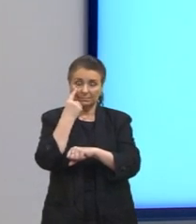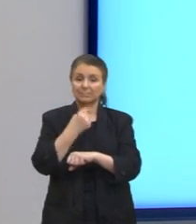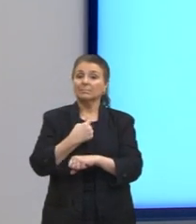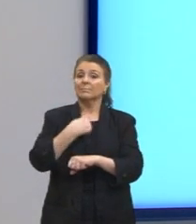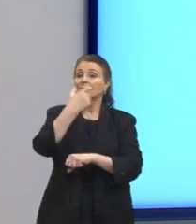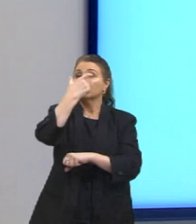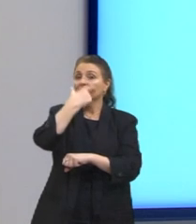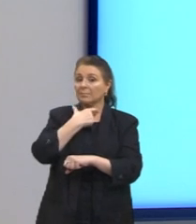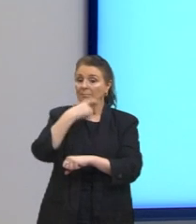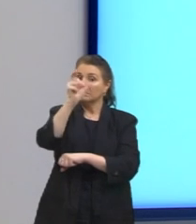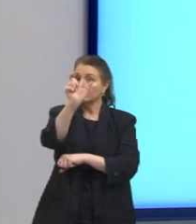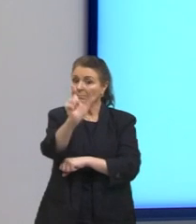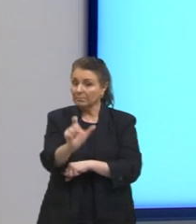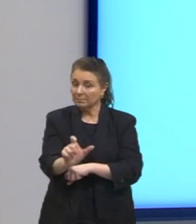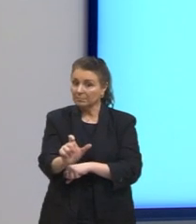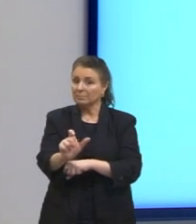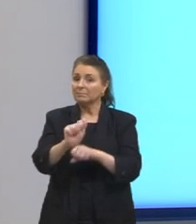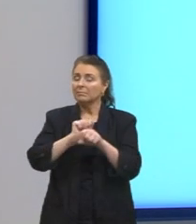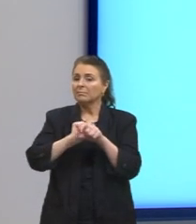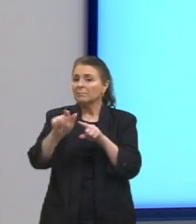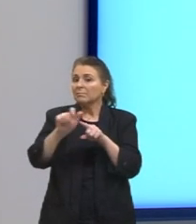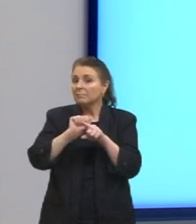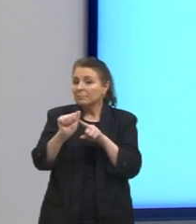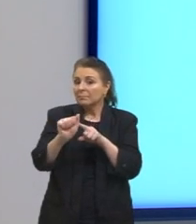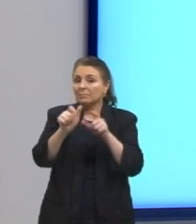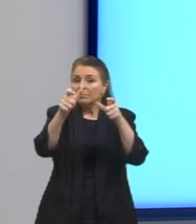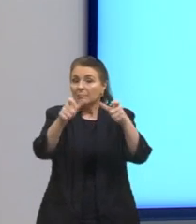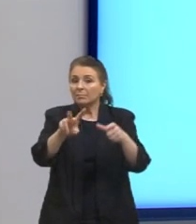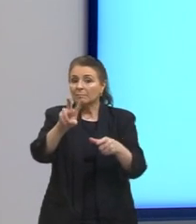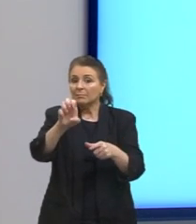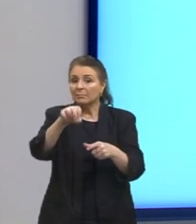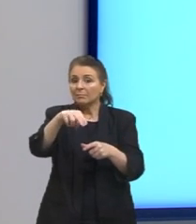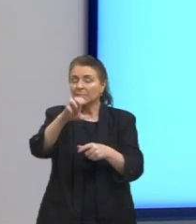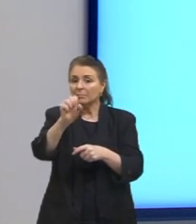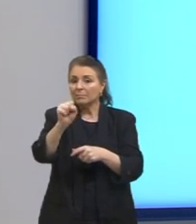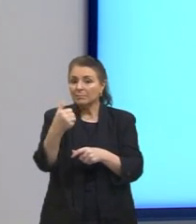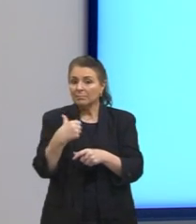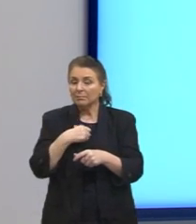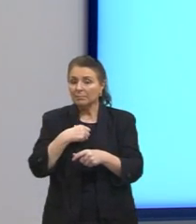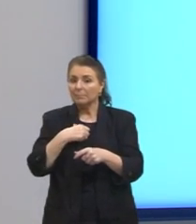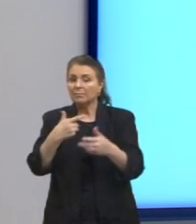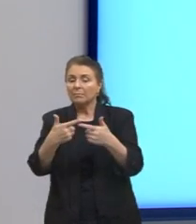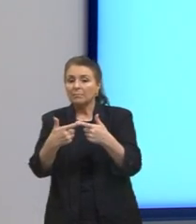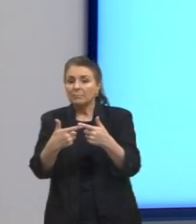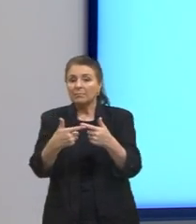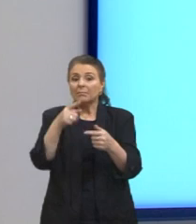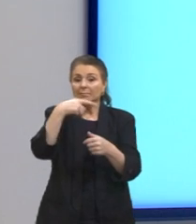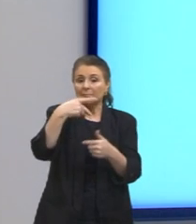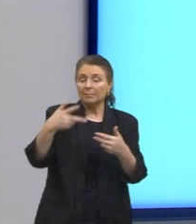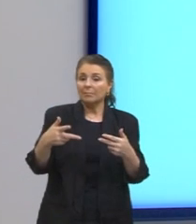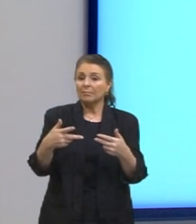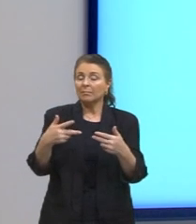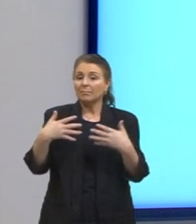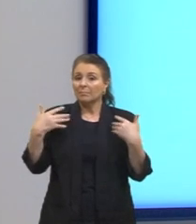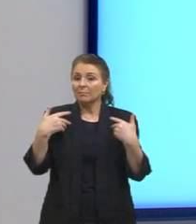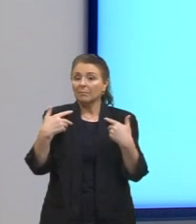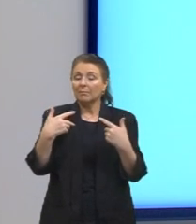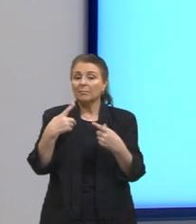as pessoas vão a lugares como Veneza, na lua de mel, para se certificar de que não vão brigar nas primeiras duas semanas de casamento.